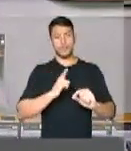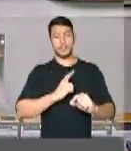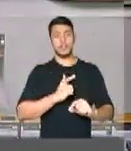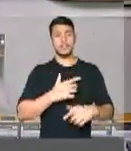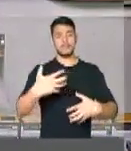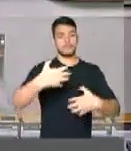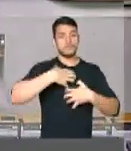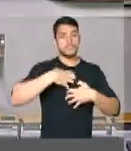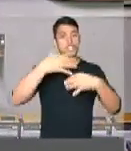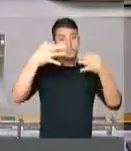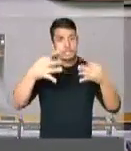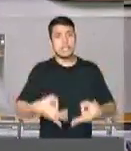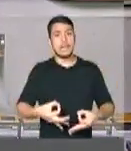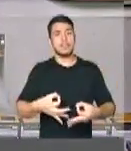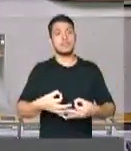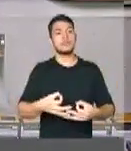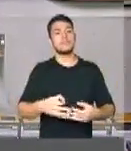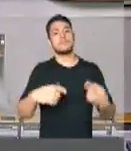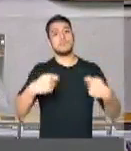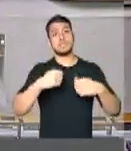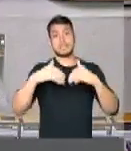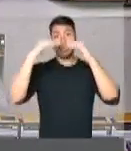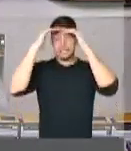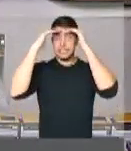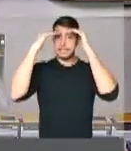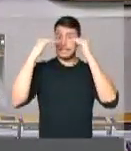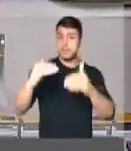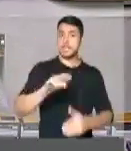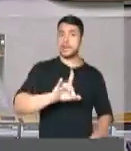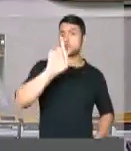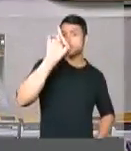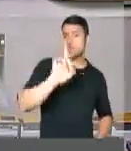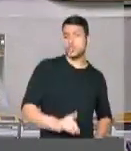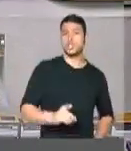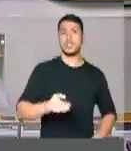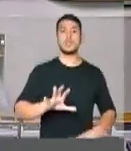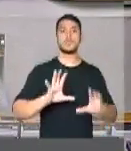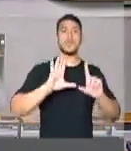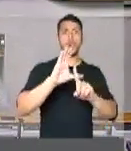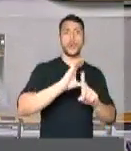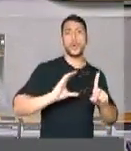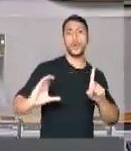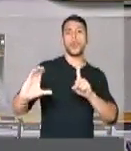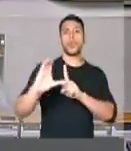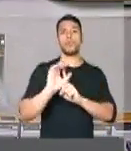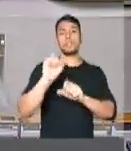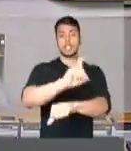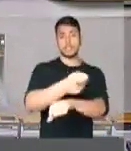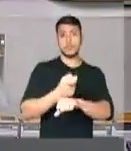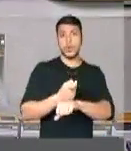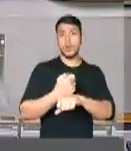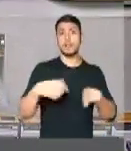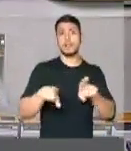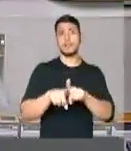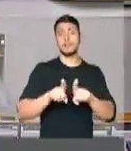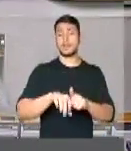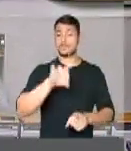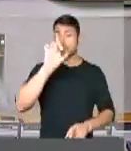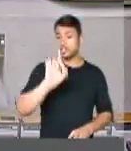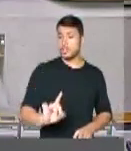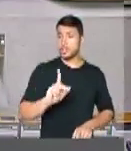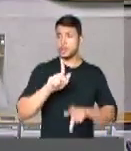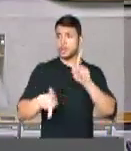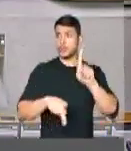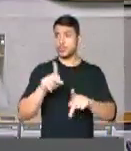maneira certa, que se respeite o direito das comunidades, o direito da população local